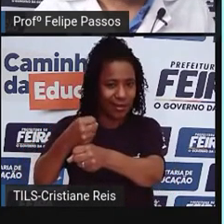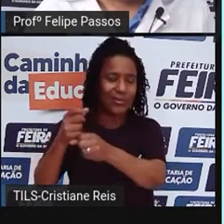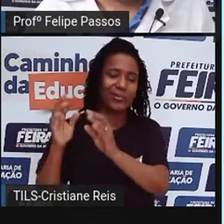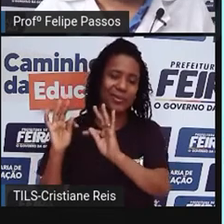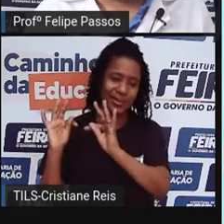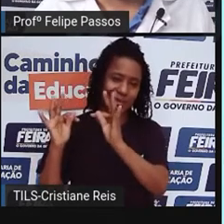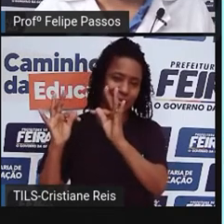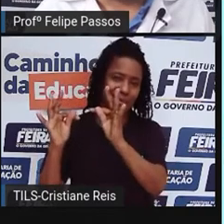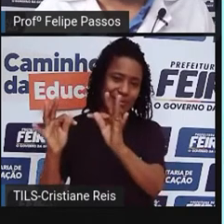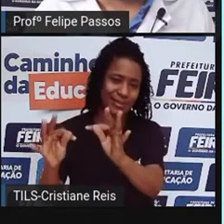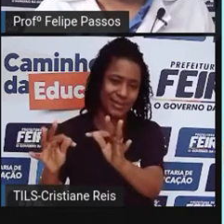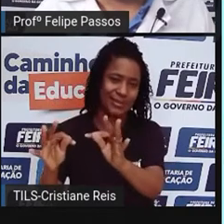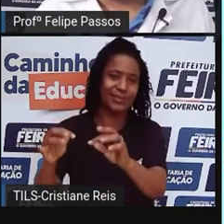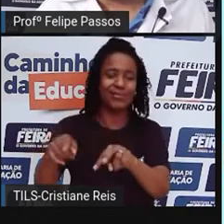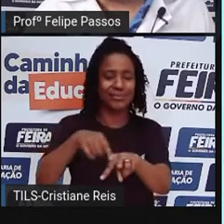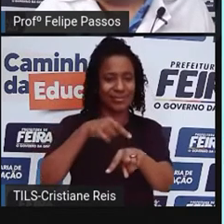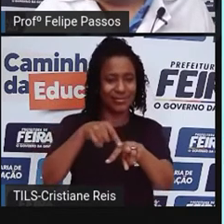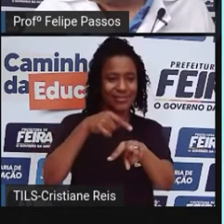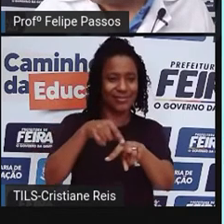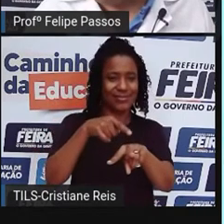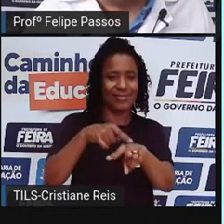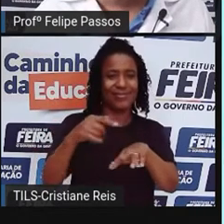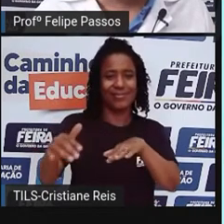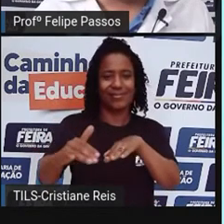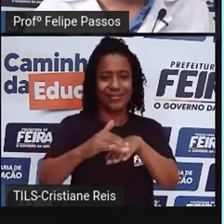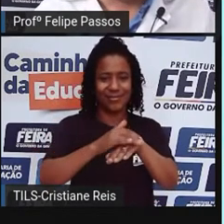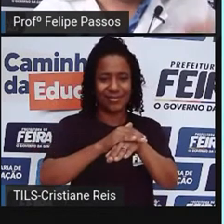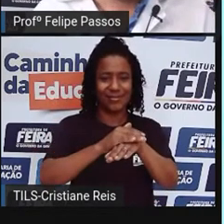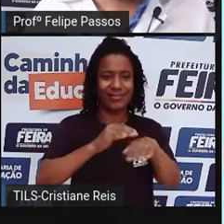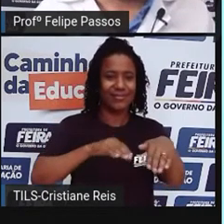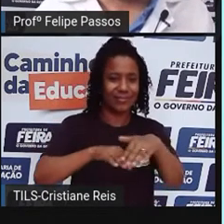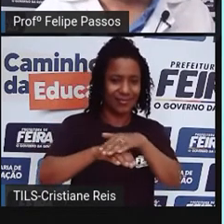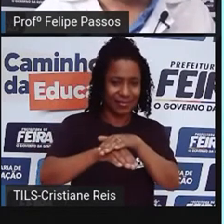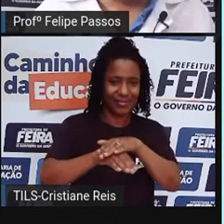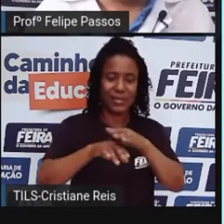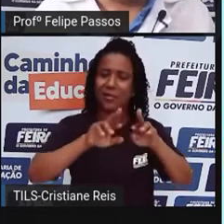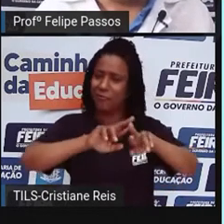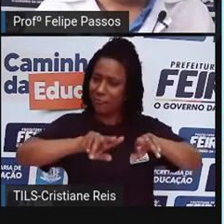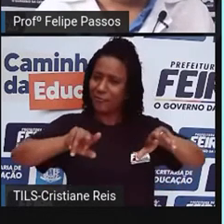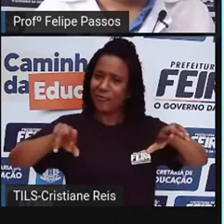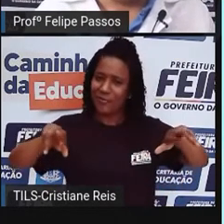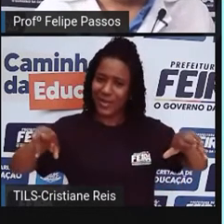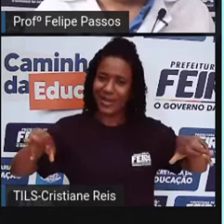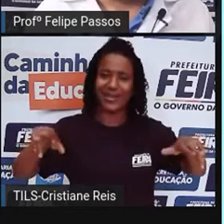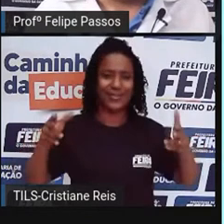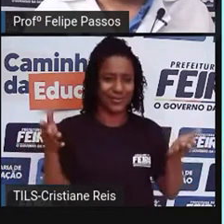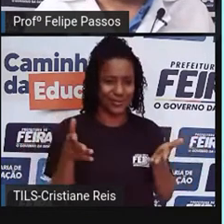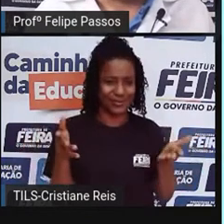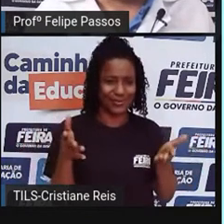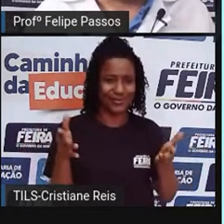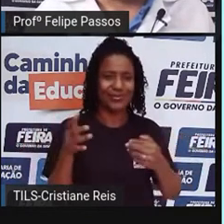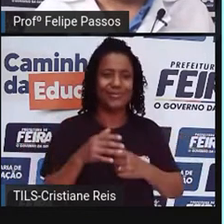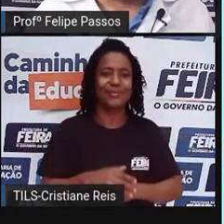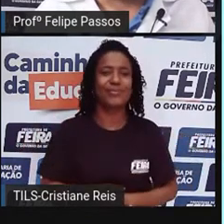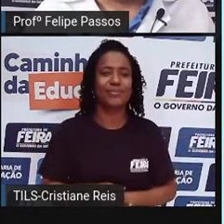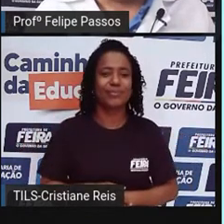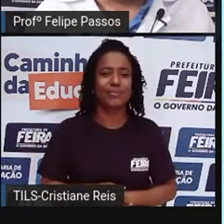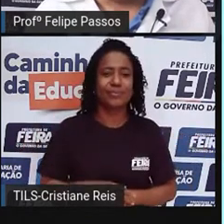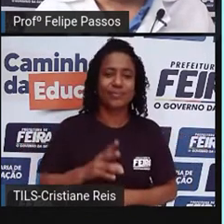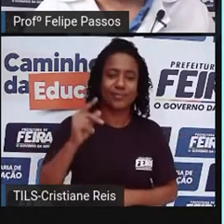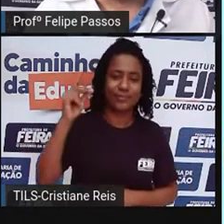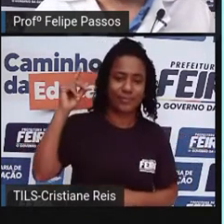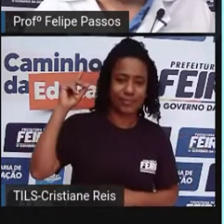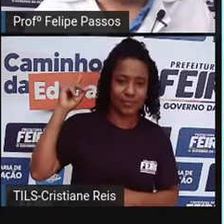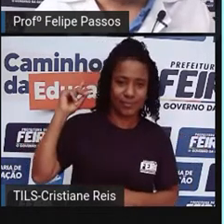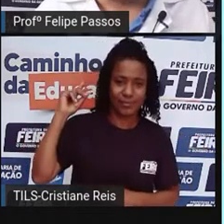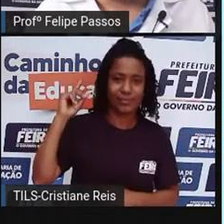ferramenta que é o calçado. E aí aqui tem uma variedade enorme de calçados hoje em dia, né? Antigamente os calçados eram mais simples,